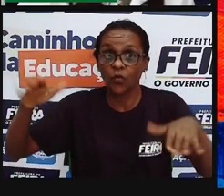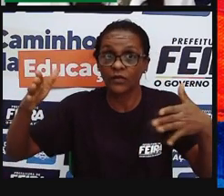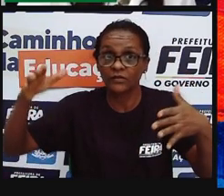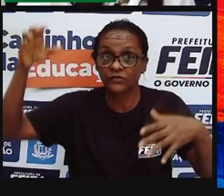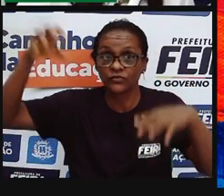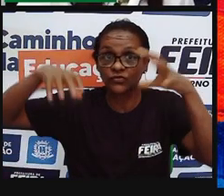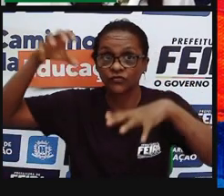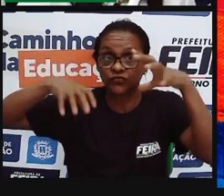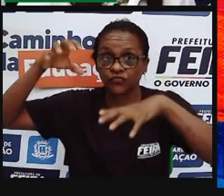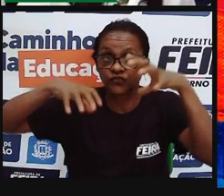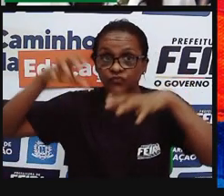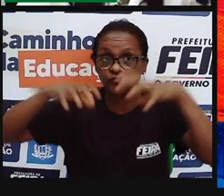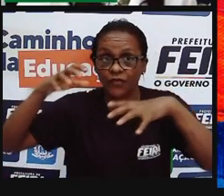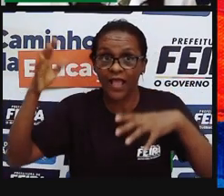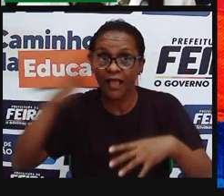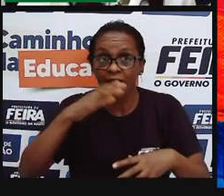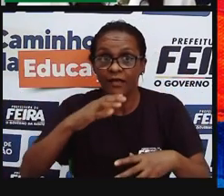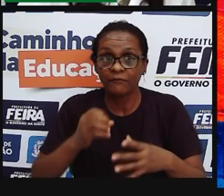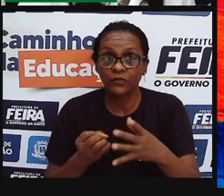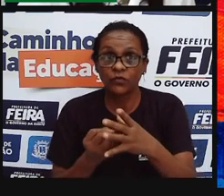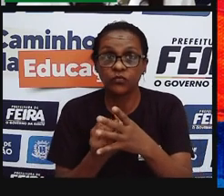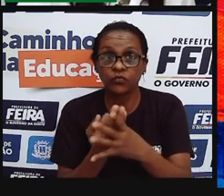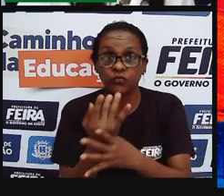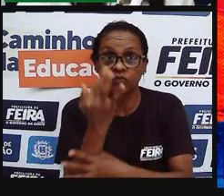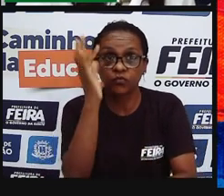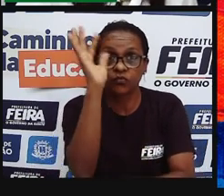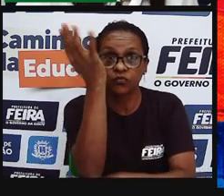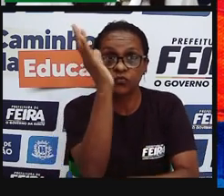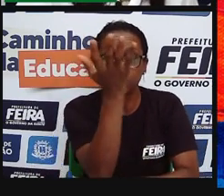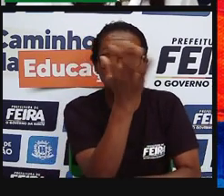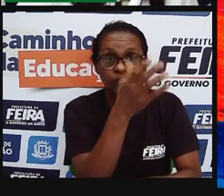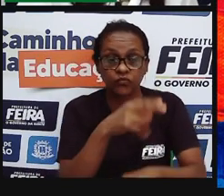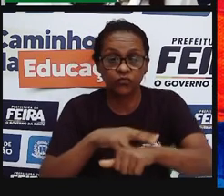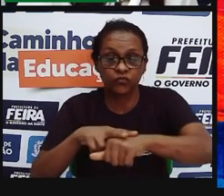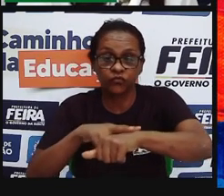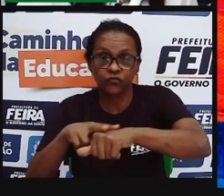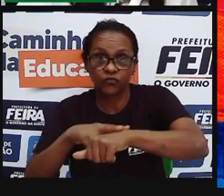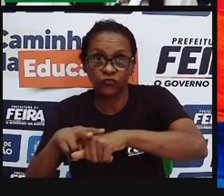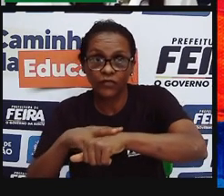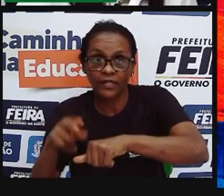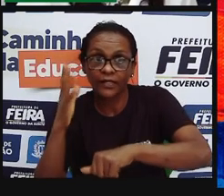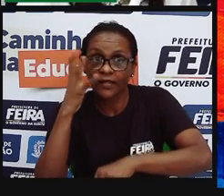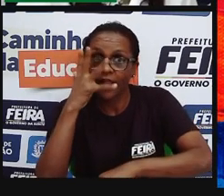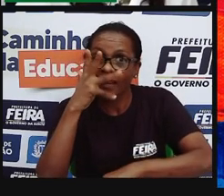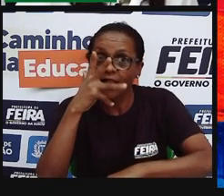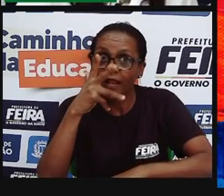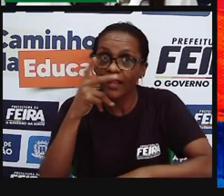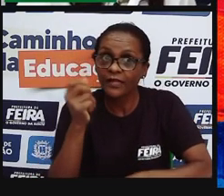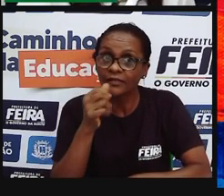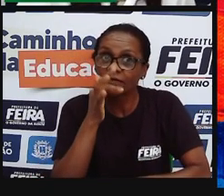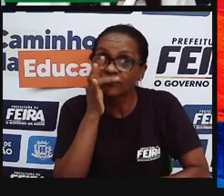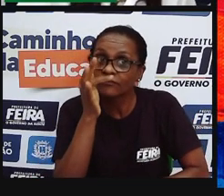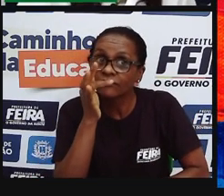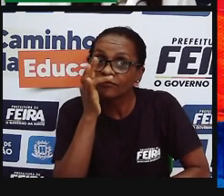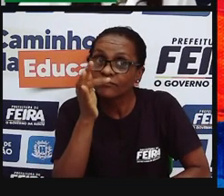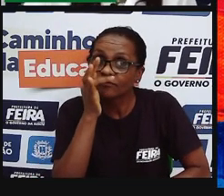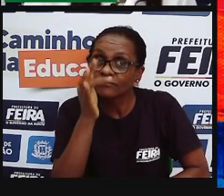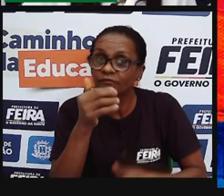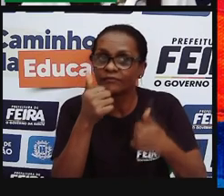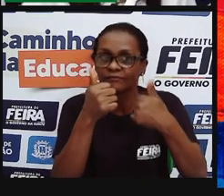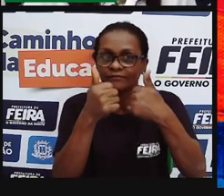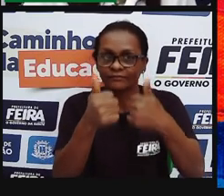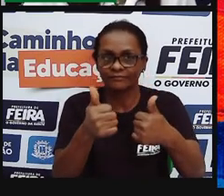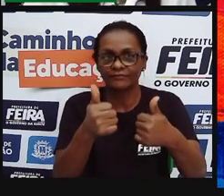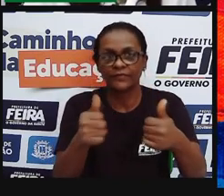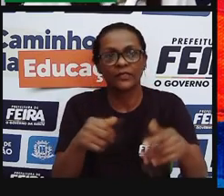floresce, rapidamente fica verde, né? E todos esses seres vivos que fazem parte do